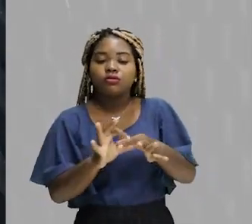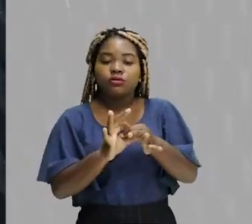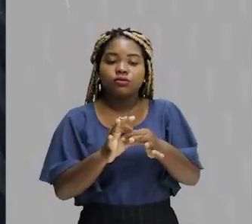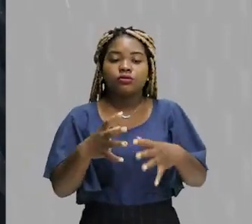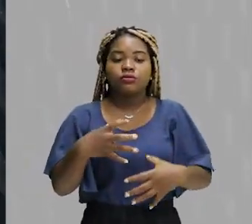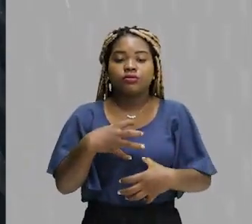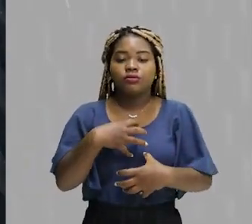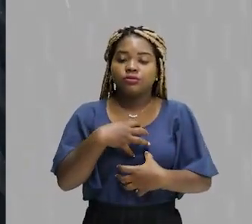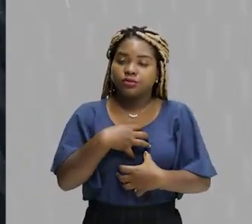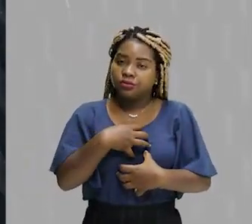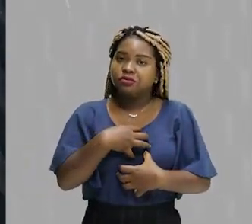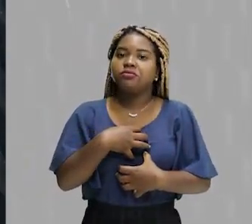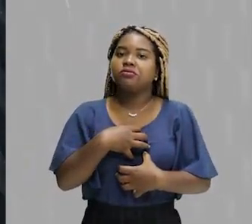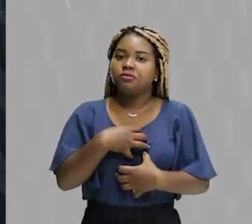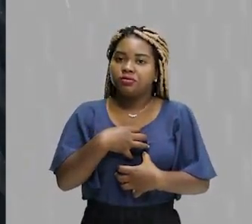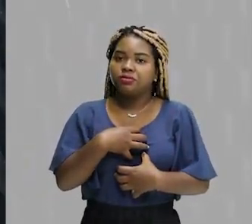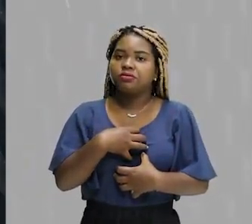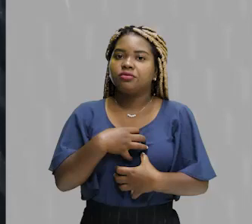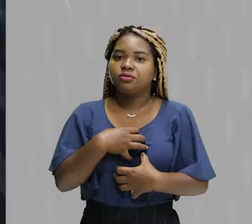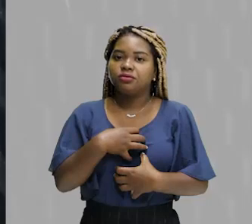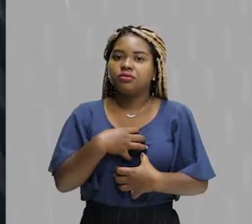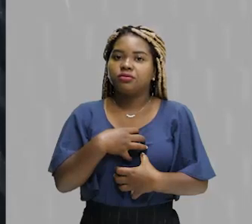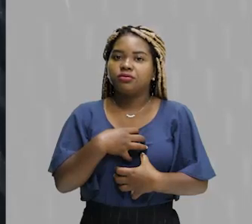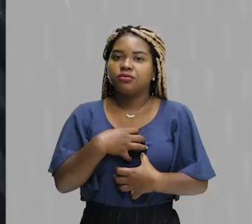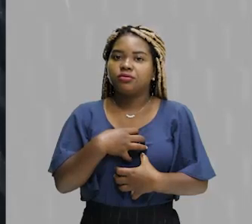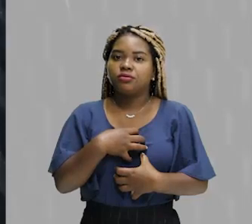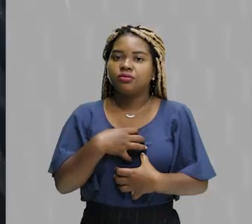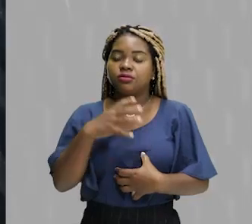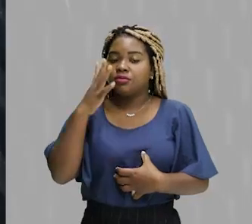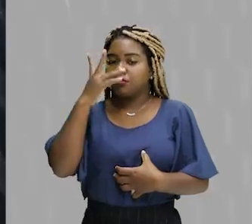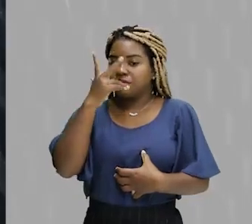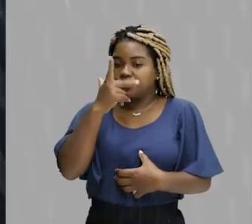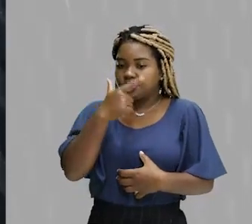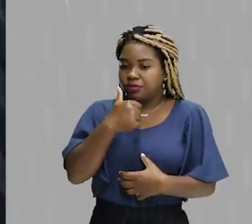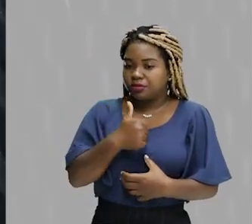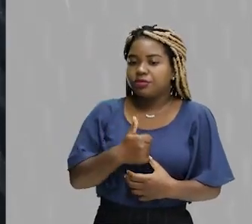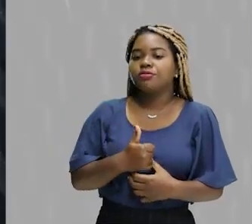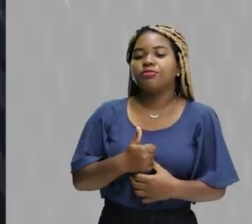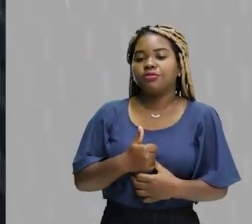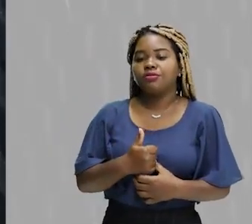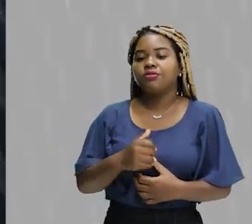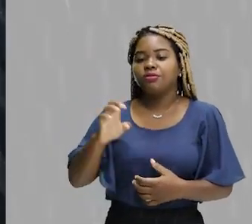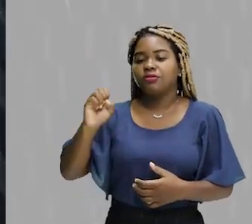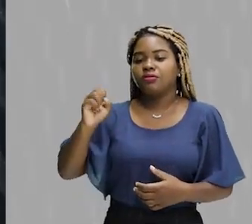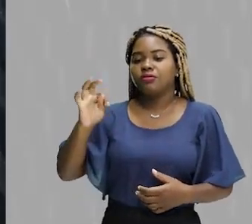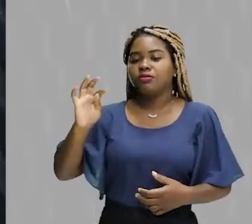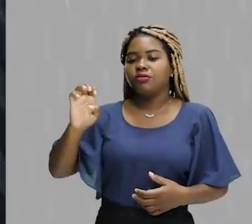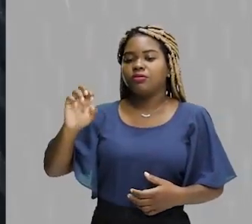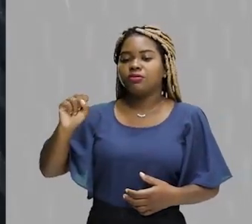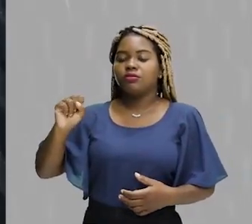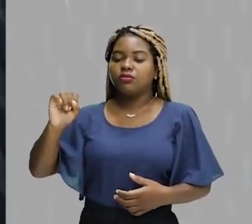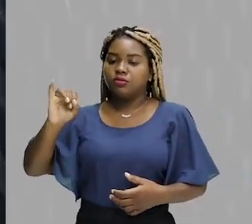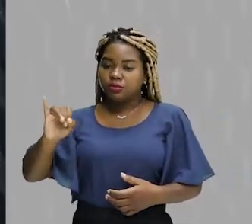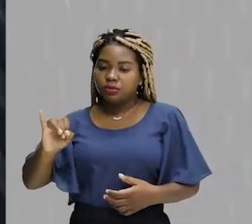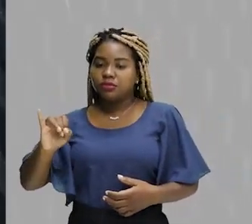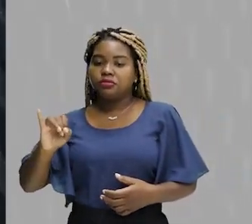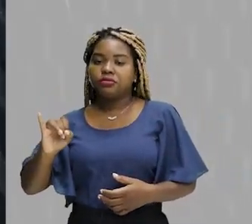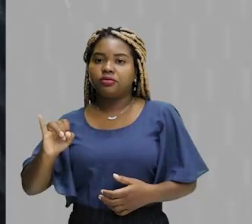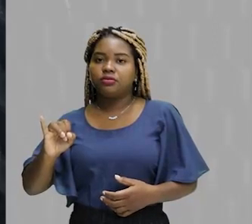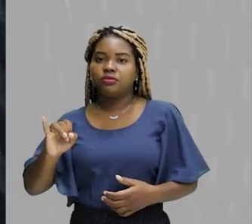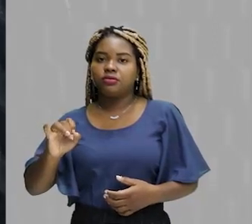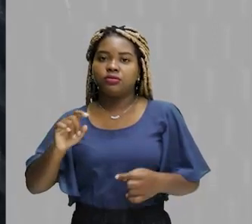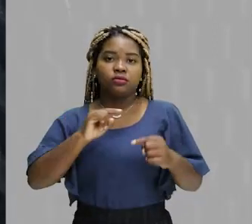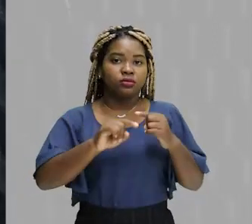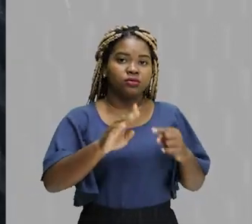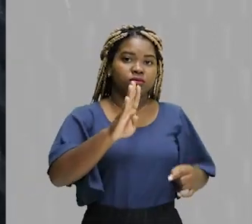isso a uma espécie de área que é a estética, utilizando o termo Aesteses, Aesteses é o termo Belos, como está na letra D,